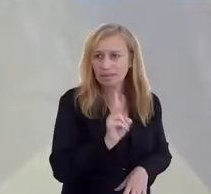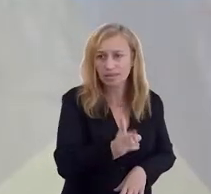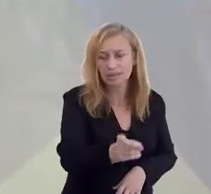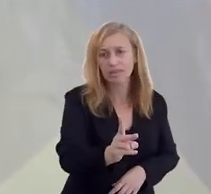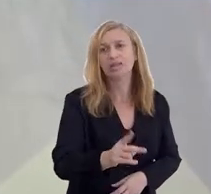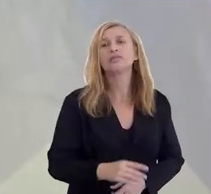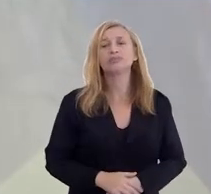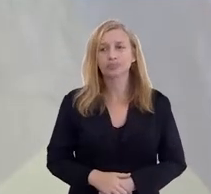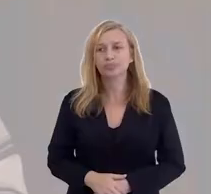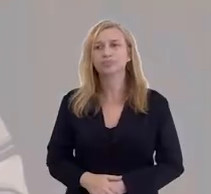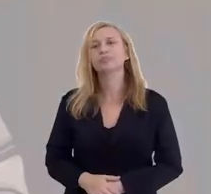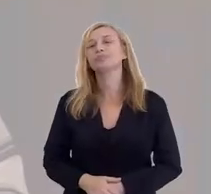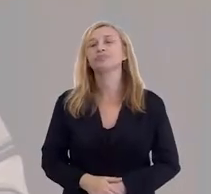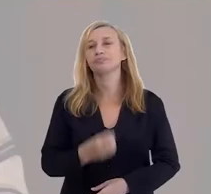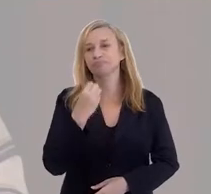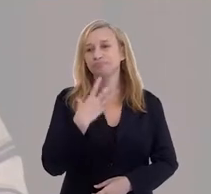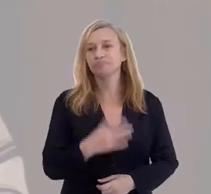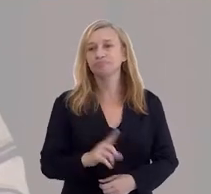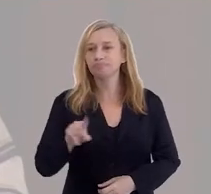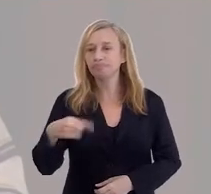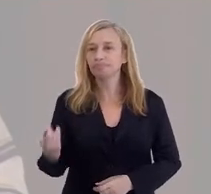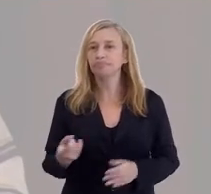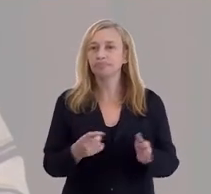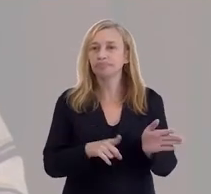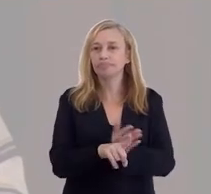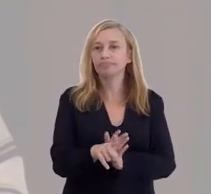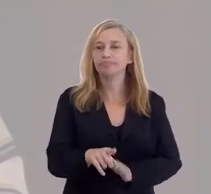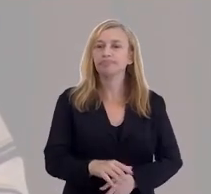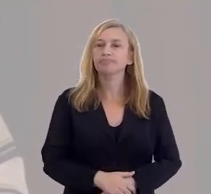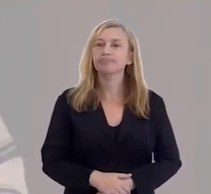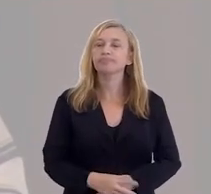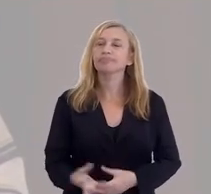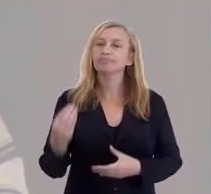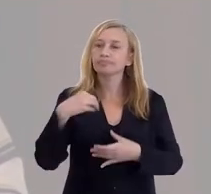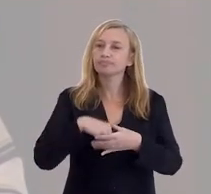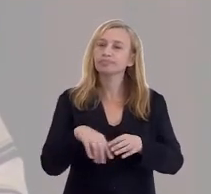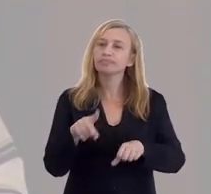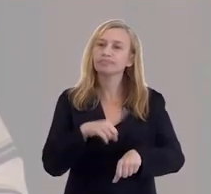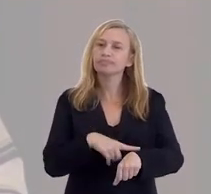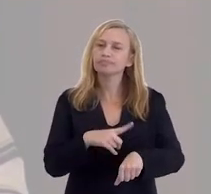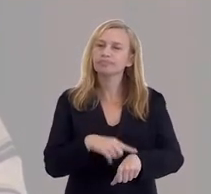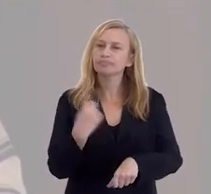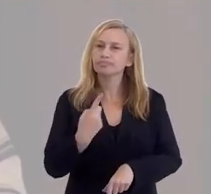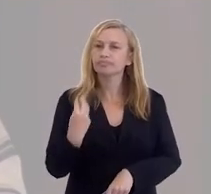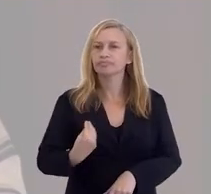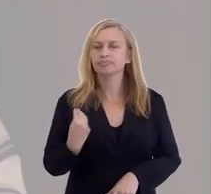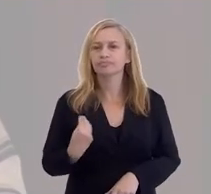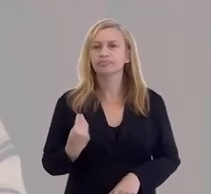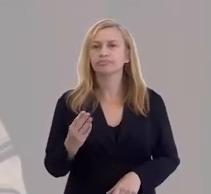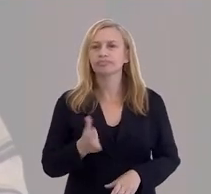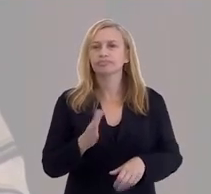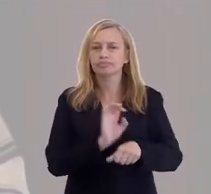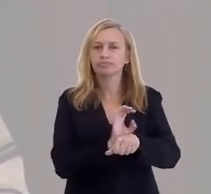o tempo todo. Uma outra pergunta. Dentro desse momento que nós estamos vivendo agora, que é a Covid,